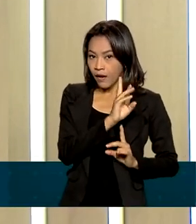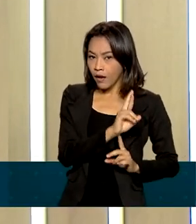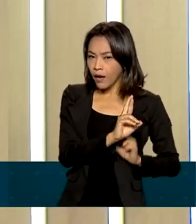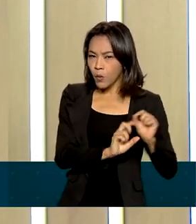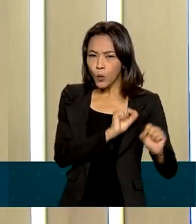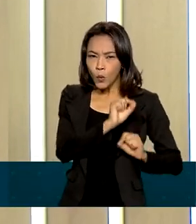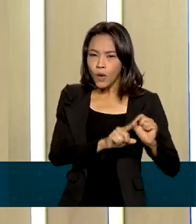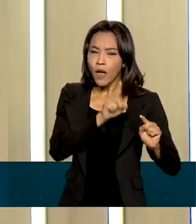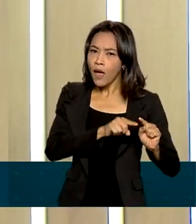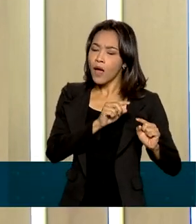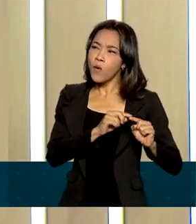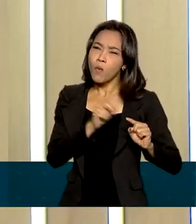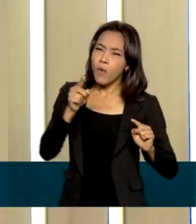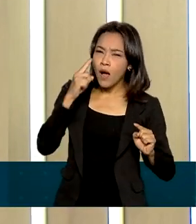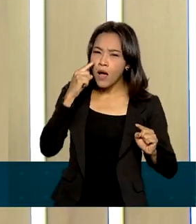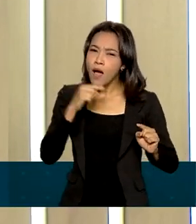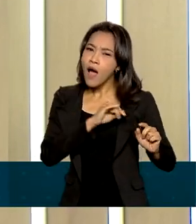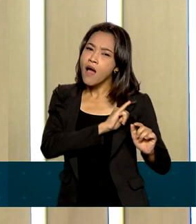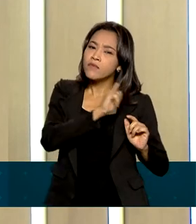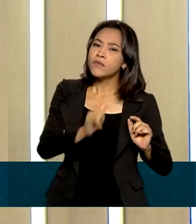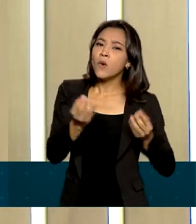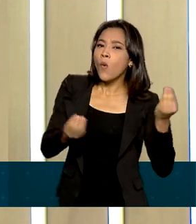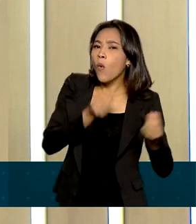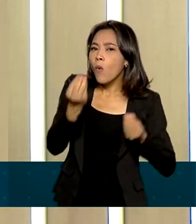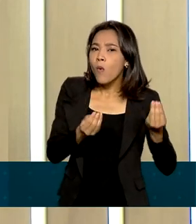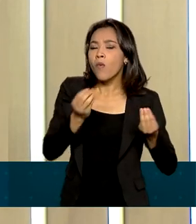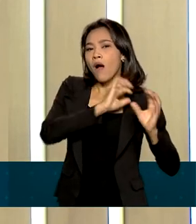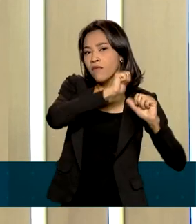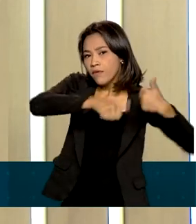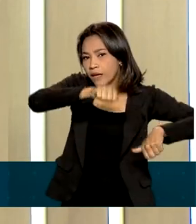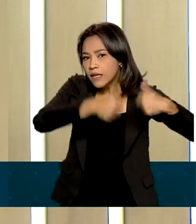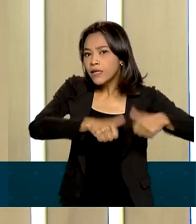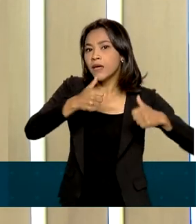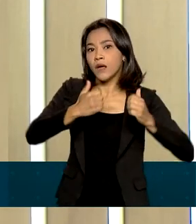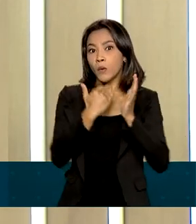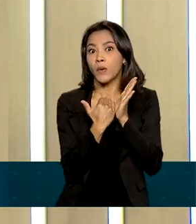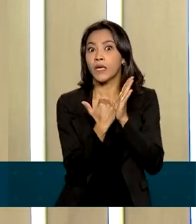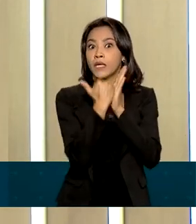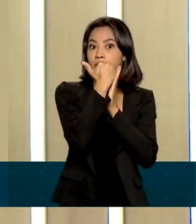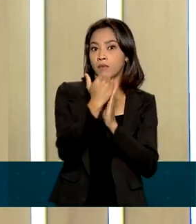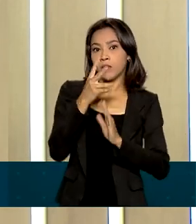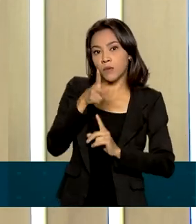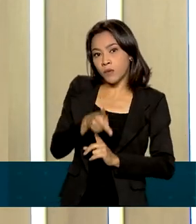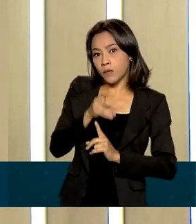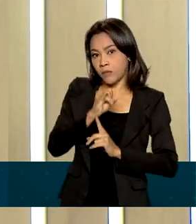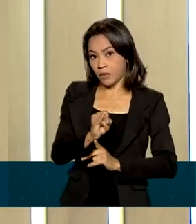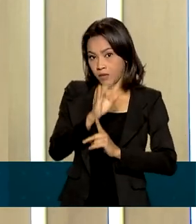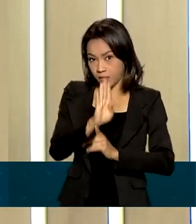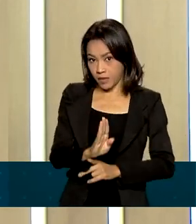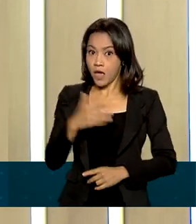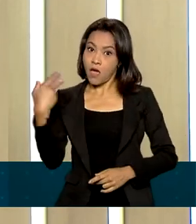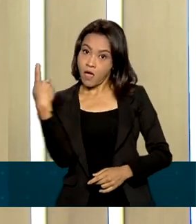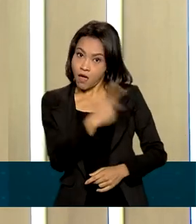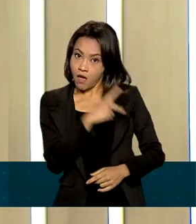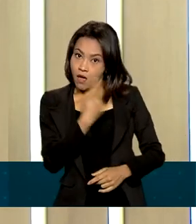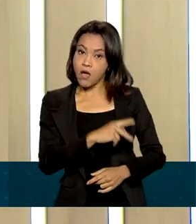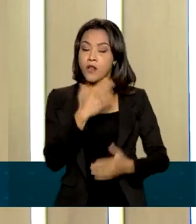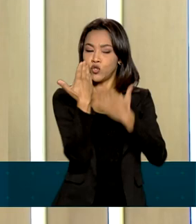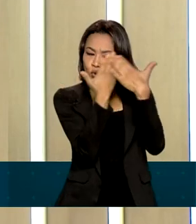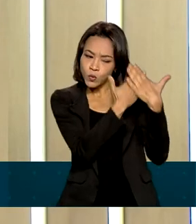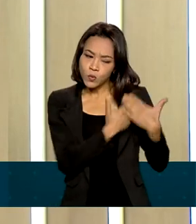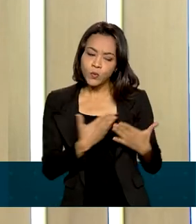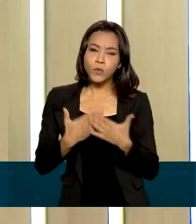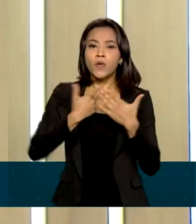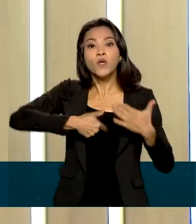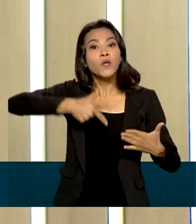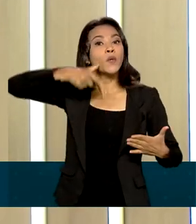crescimento do PIB, que como todos sabemos é calculado pelo IBGE. Mas o Banco Central também faz os seus estudos, a sua prévia, e ela